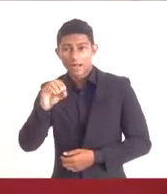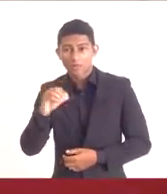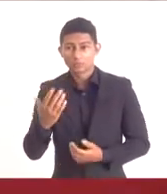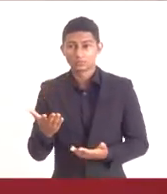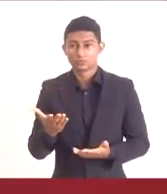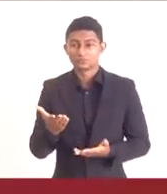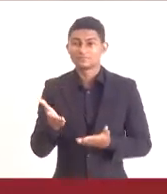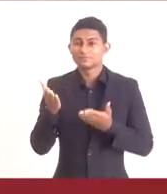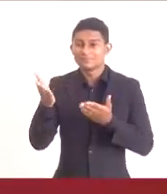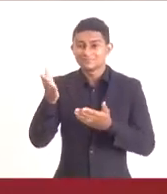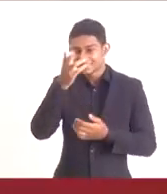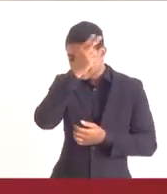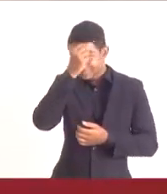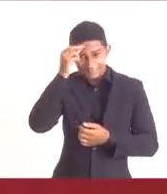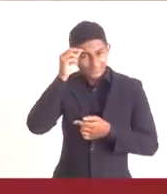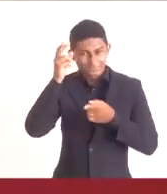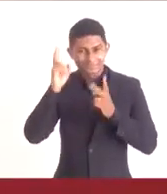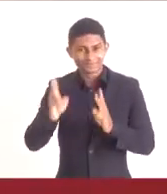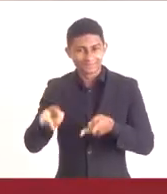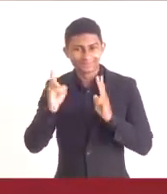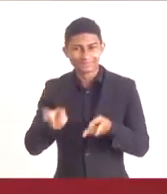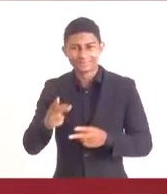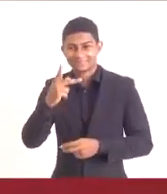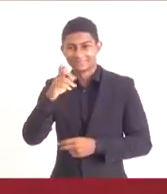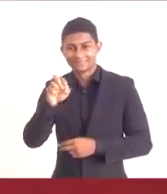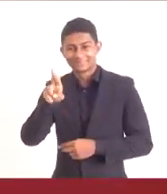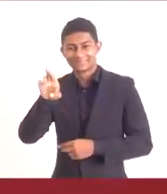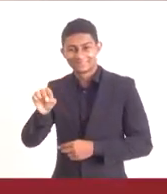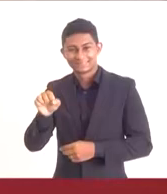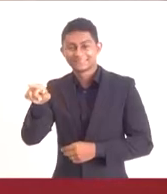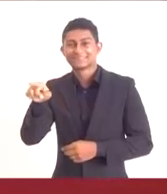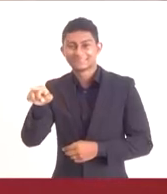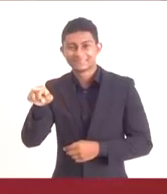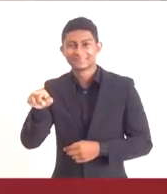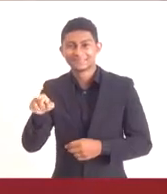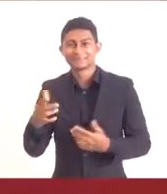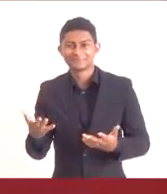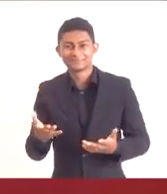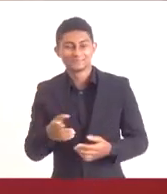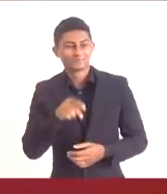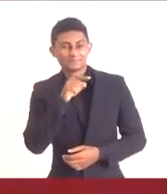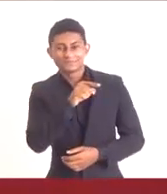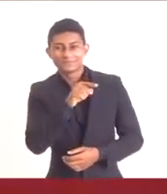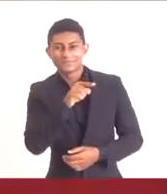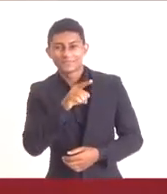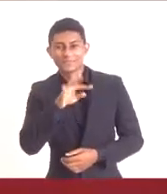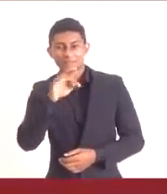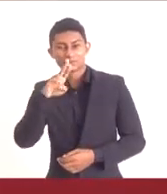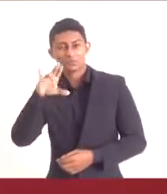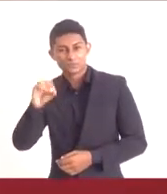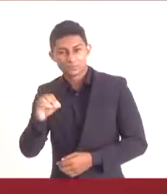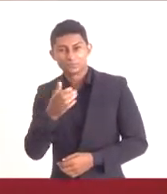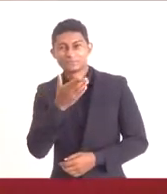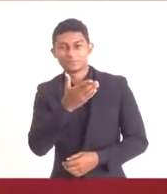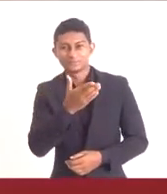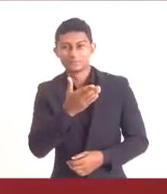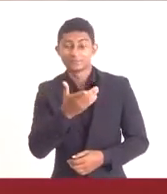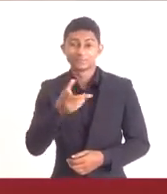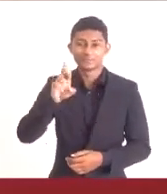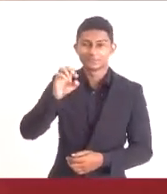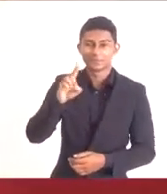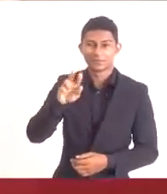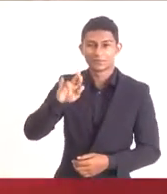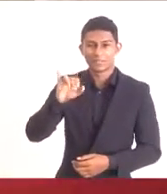prefeito, o Pérez, nosso irmão, nosso amigo, Fabinho do Pastel, Rodrigo Vasconcelo, Rodrigo